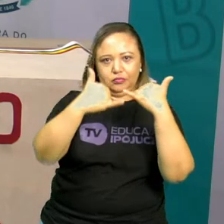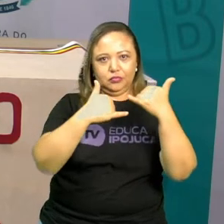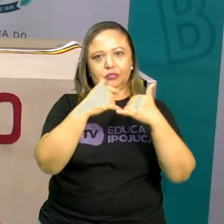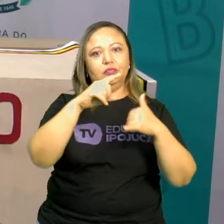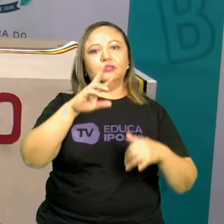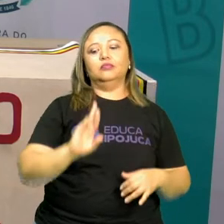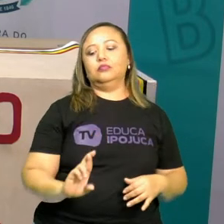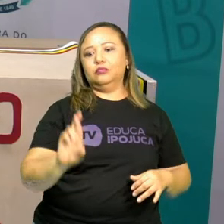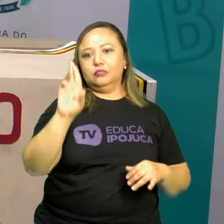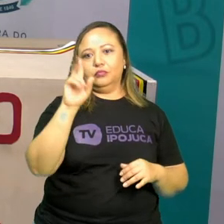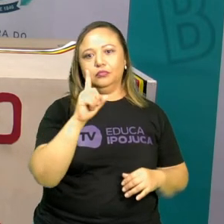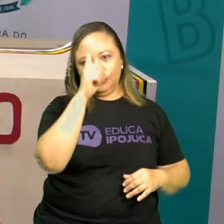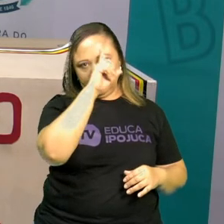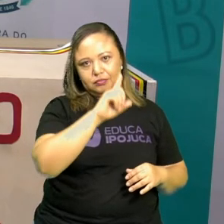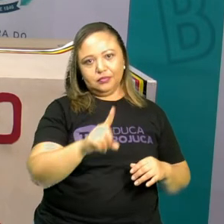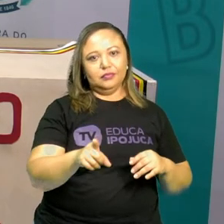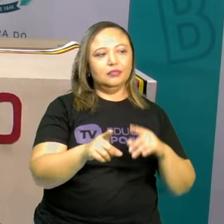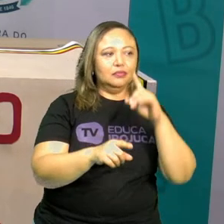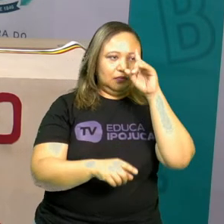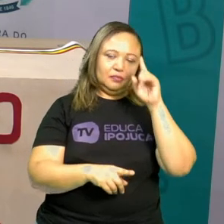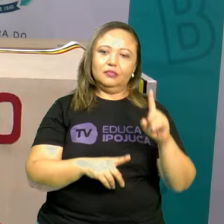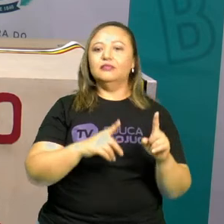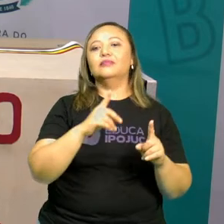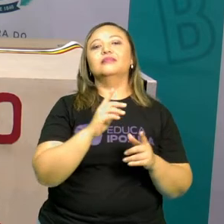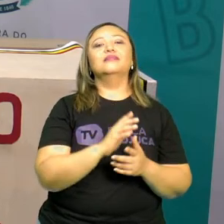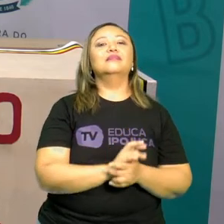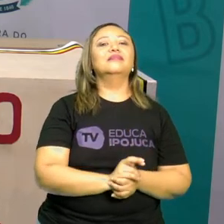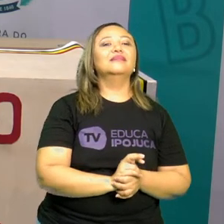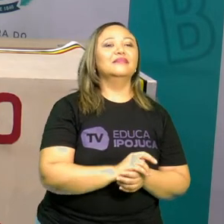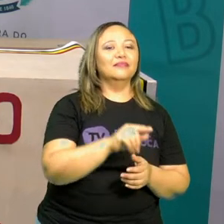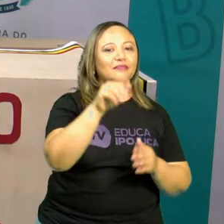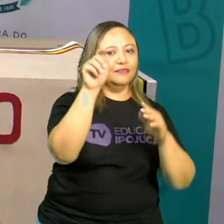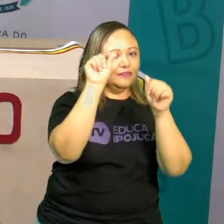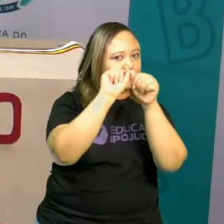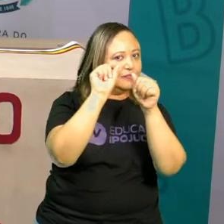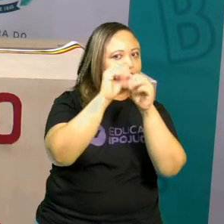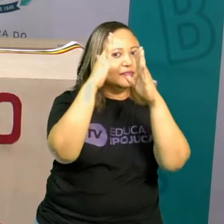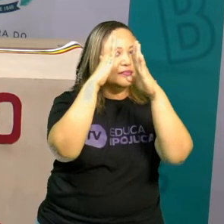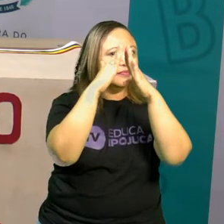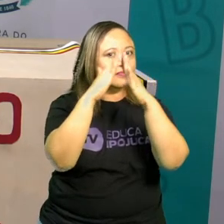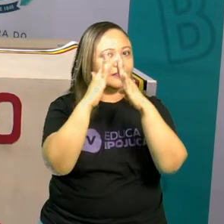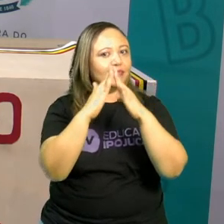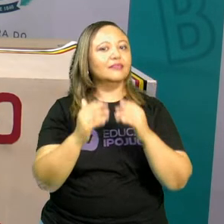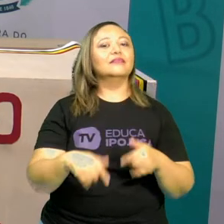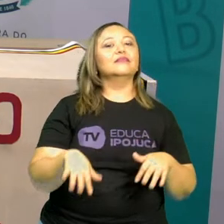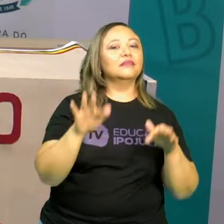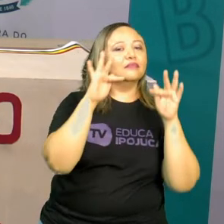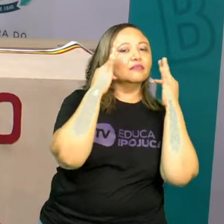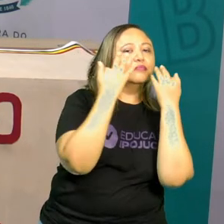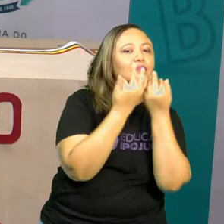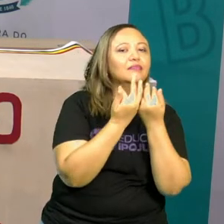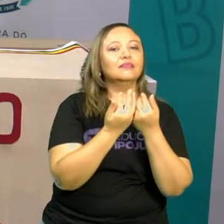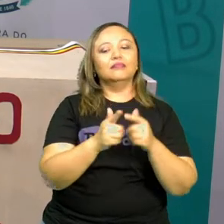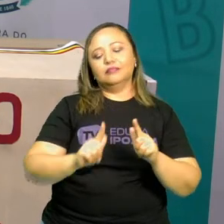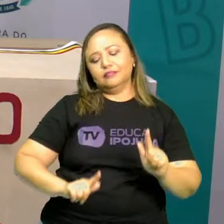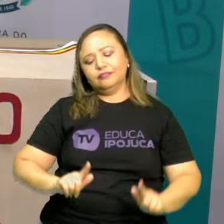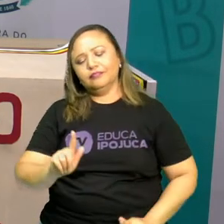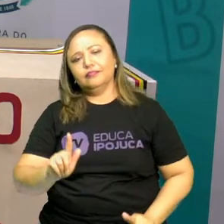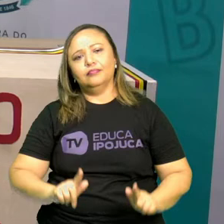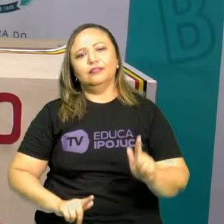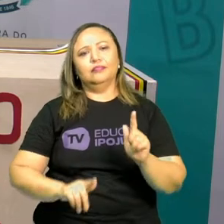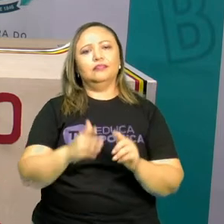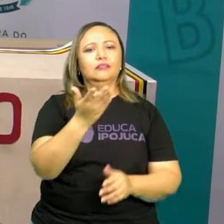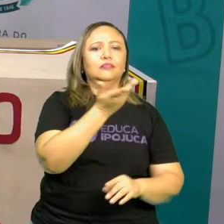mestre mandou. Faz aí na casinha de vocês. Com a família. Com os coleguinhas. Com os primos. Com os